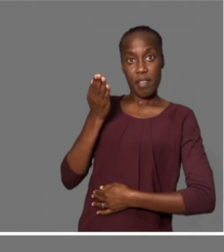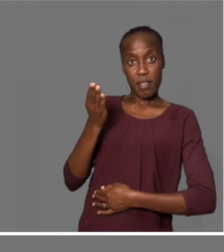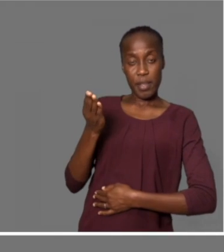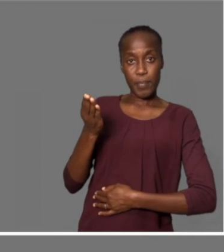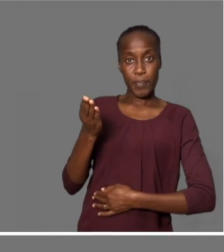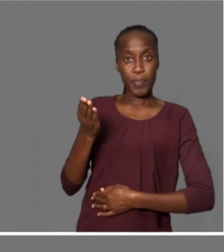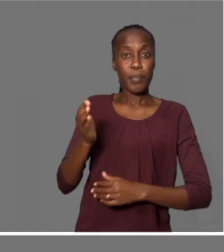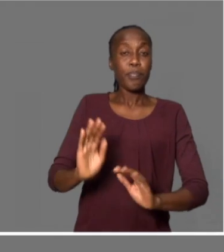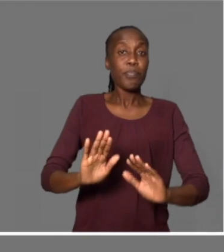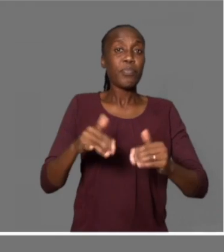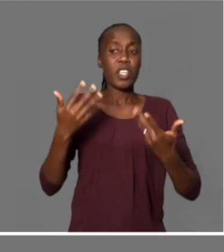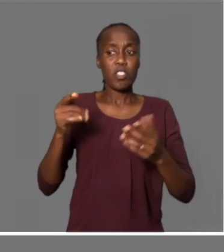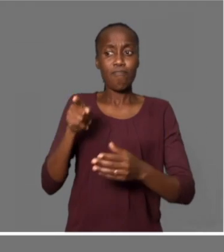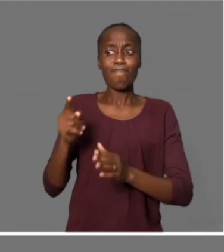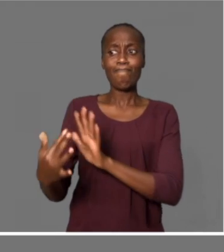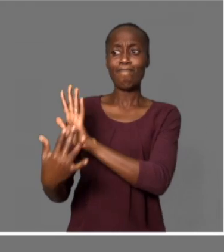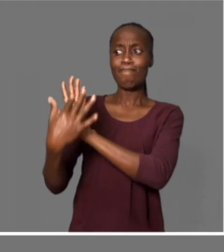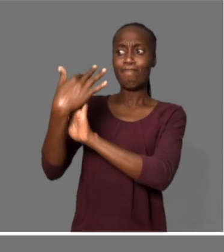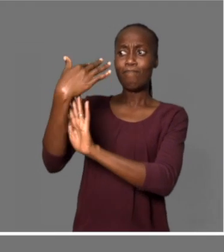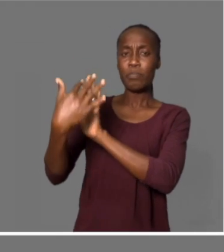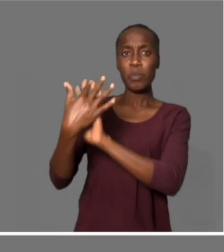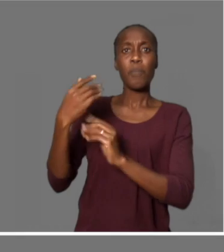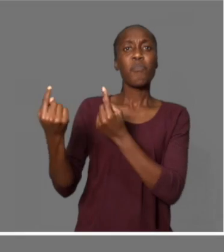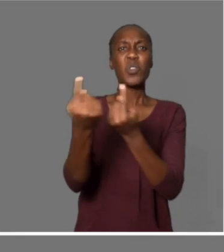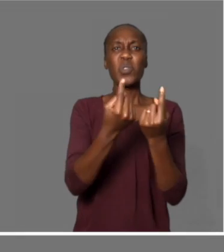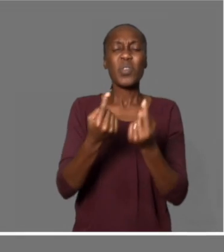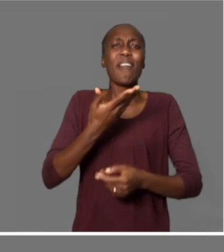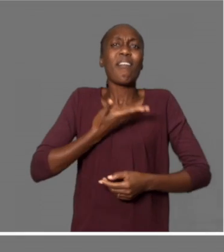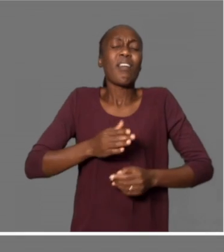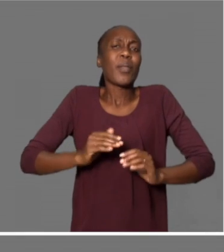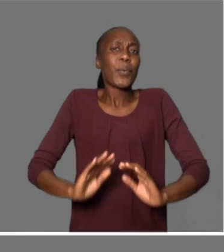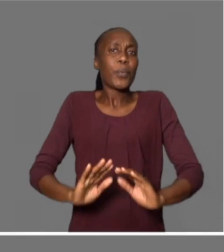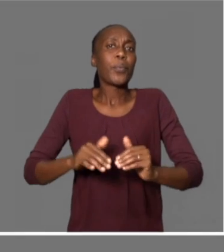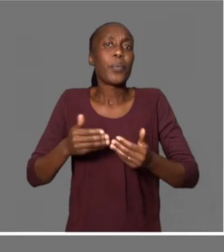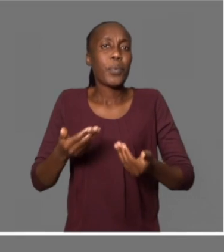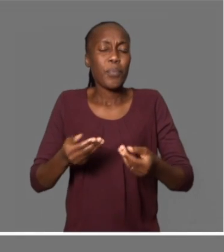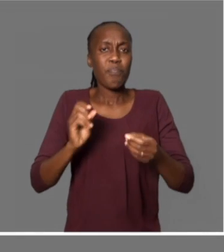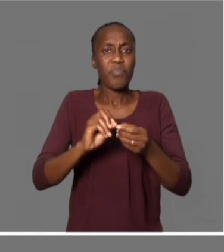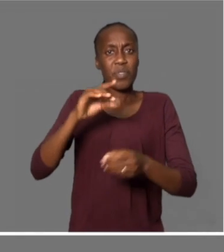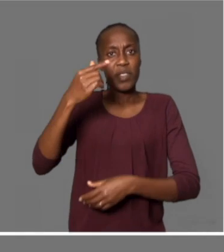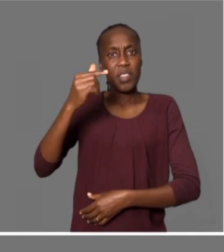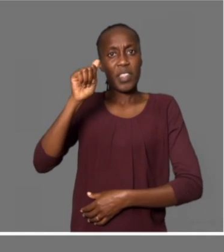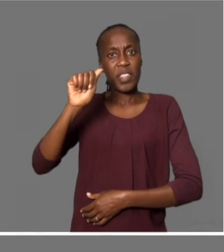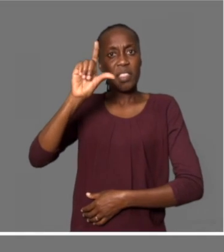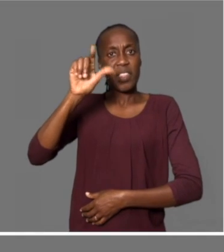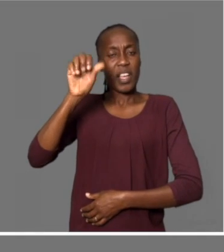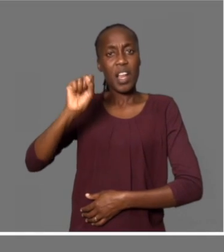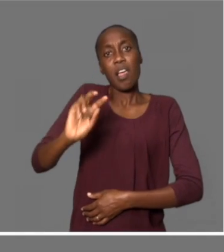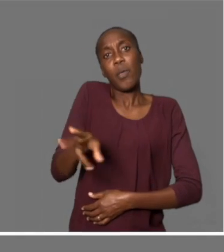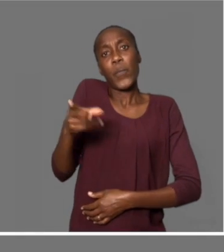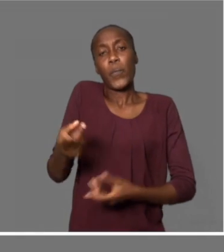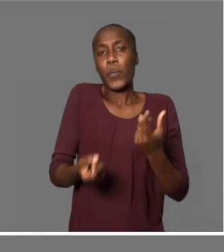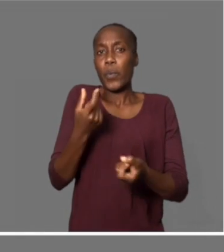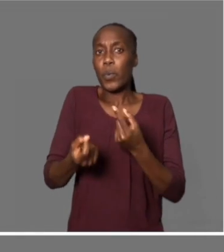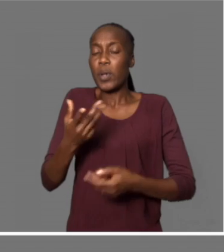explicou-me algumas situações que o miúdo estava a precisar, de talas e outras coisas em diante, de algum acompanhamento,